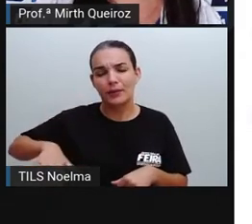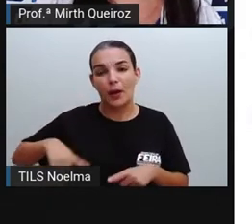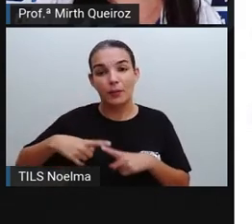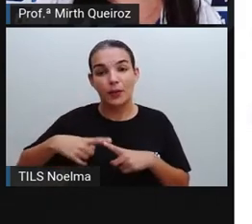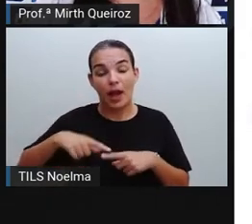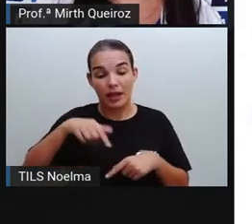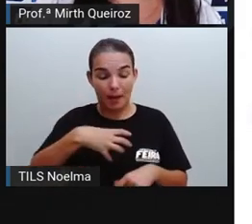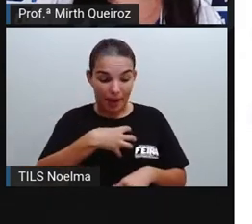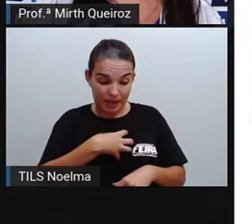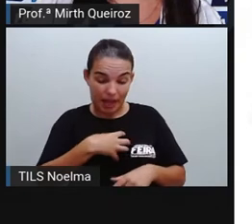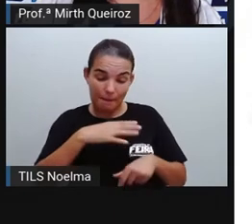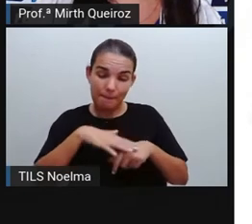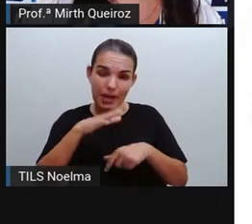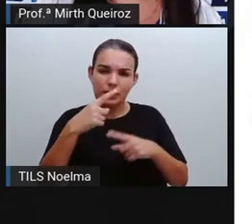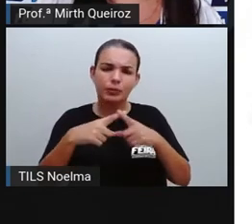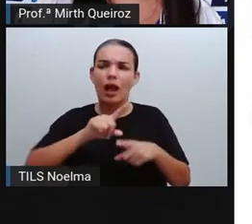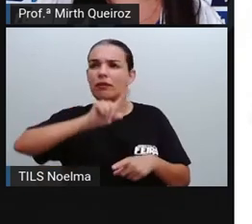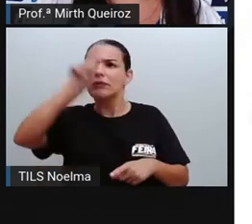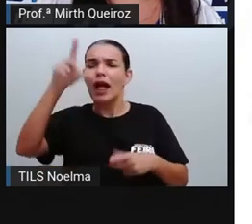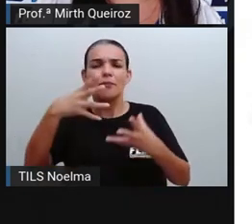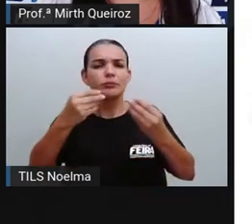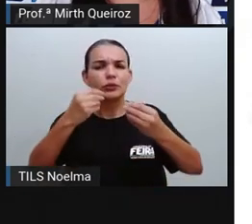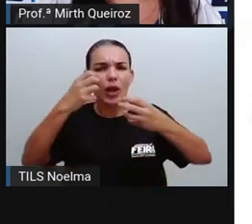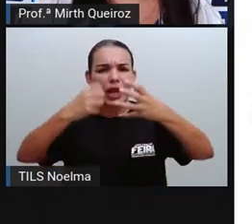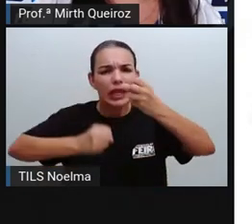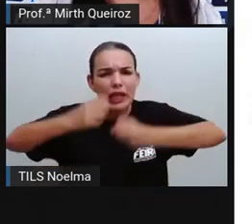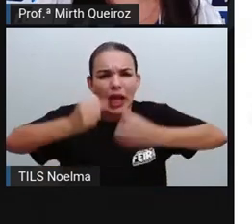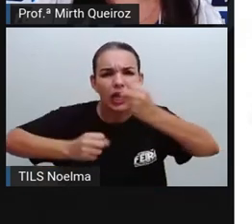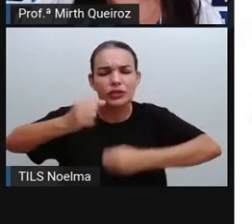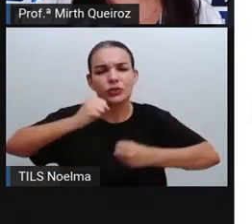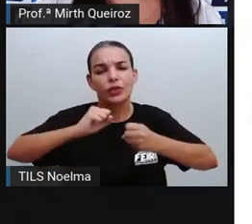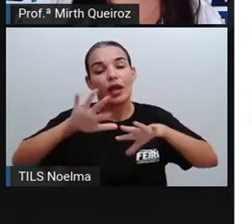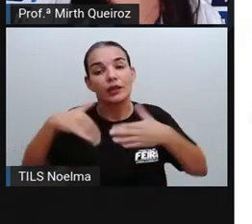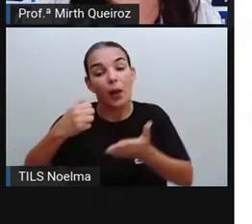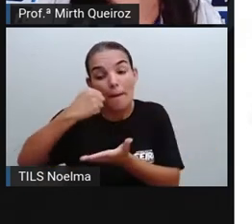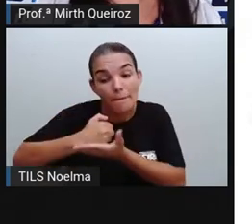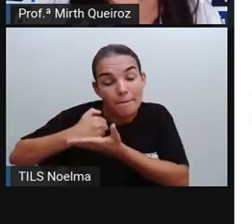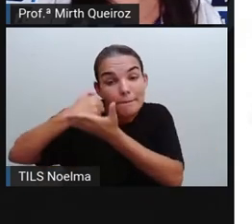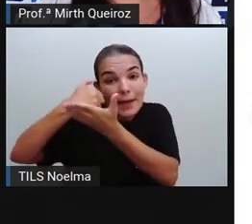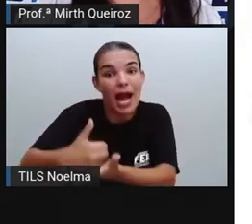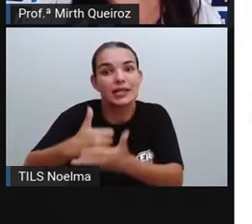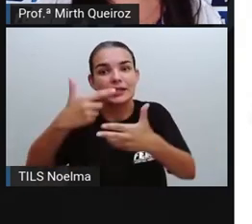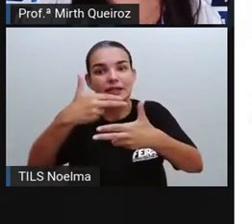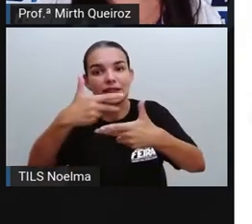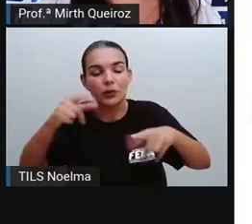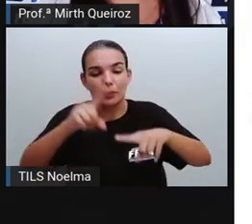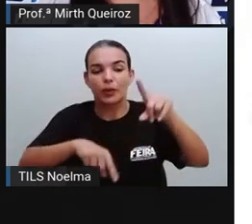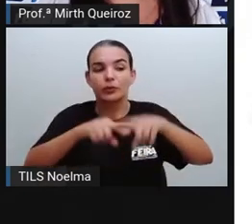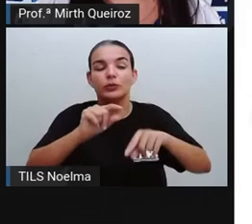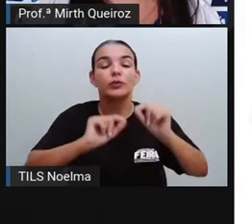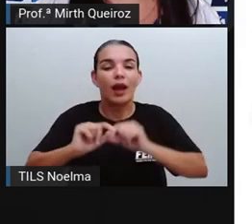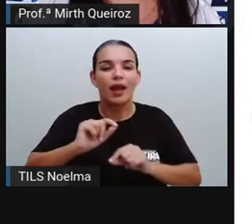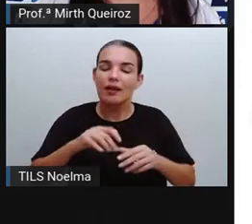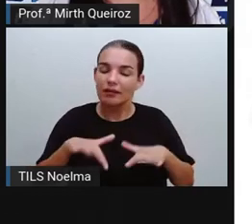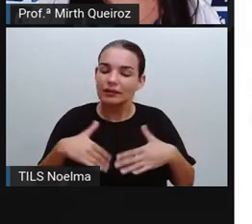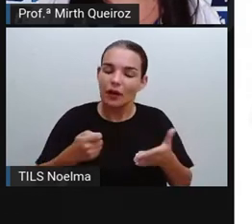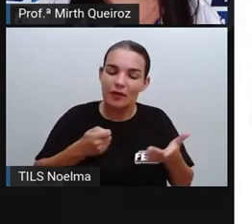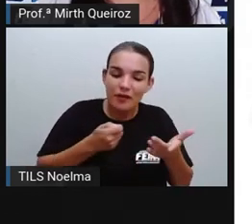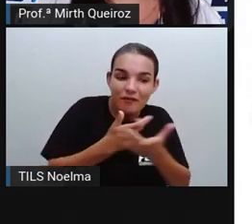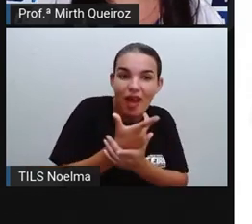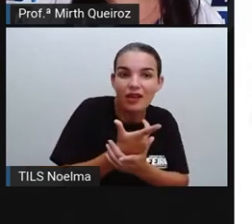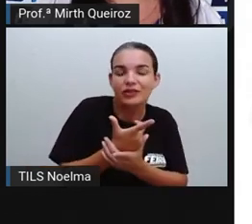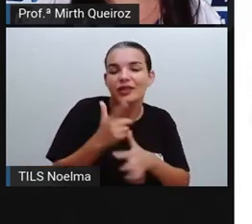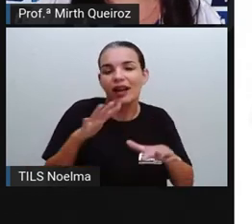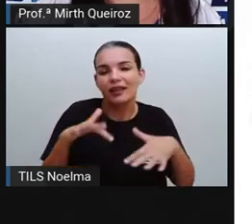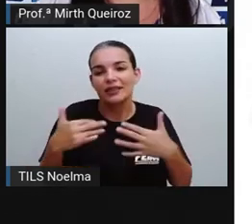em grande quantidade, em grande escala, eles produzem muito queijo. Então, matéria-prima está lá e eles investem nisso. Então, se torna mais barato. Do mesmo